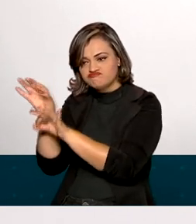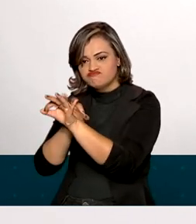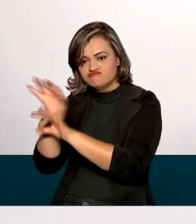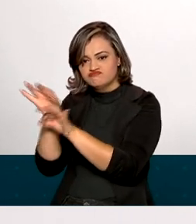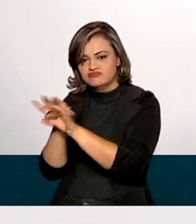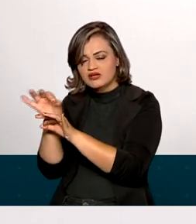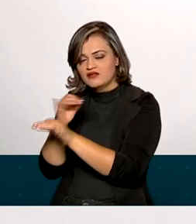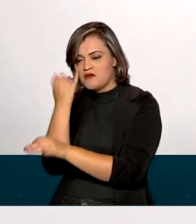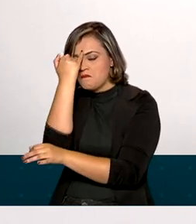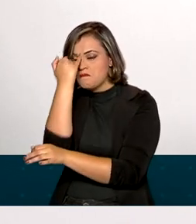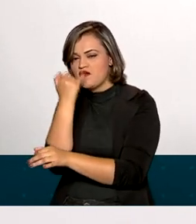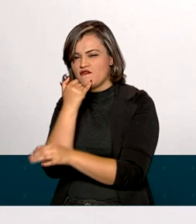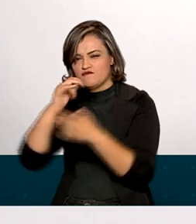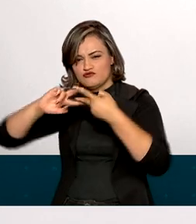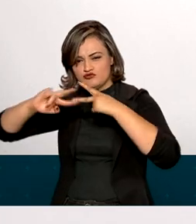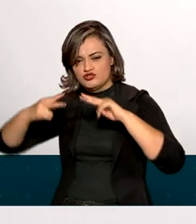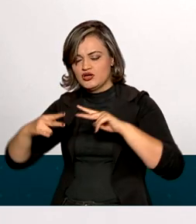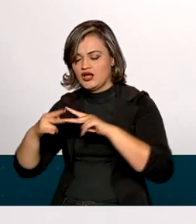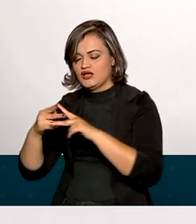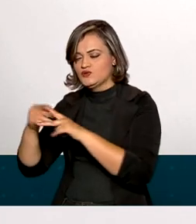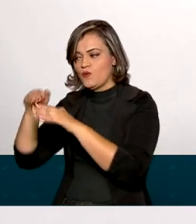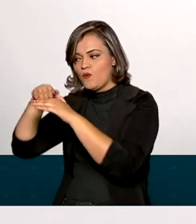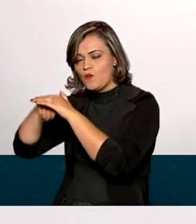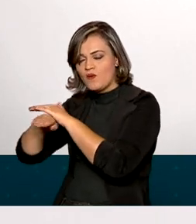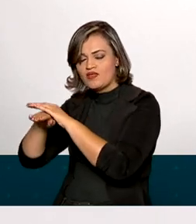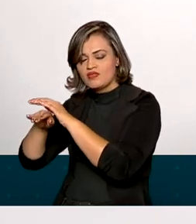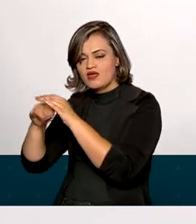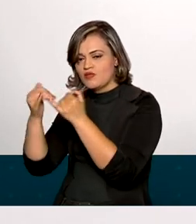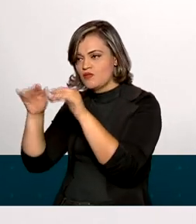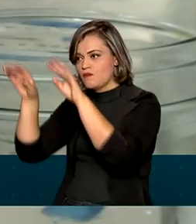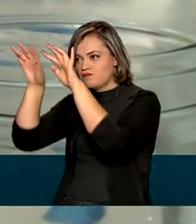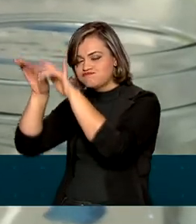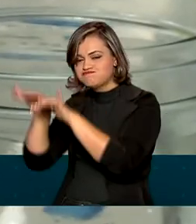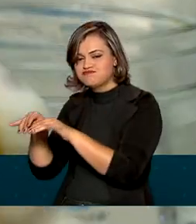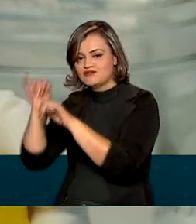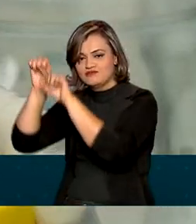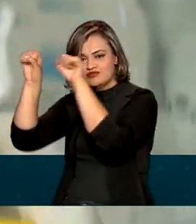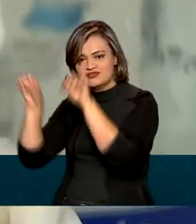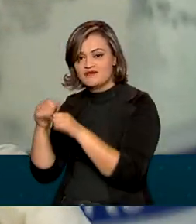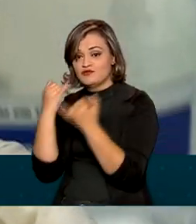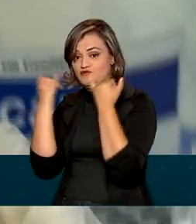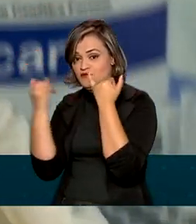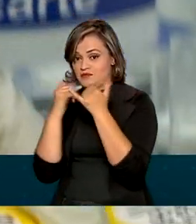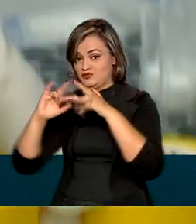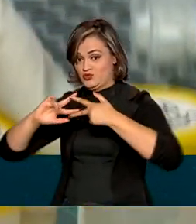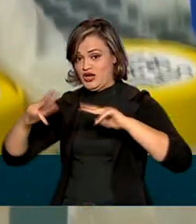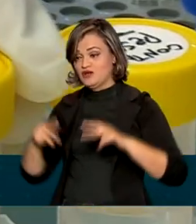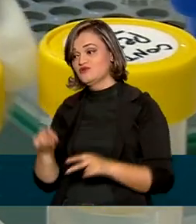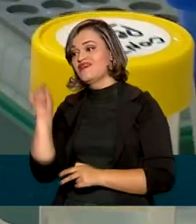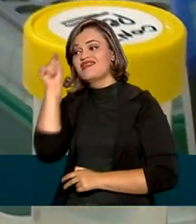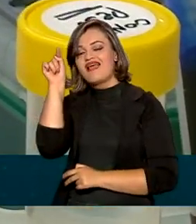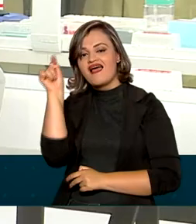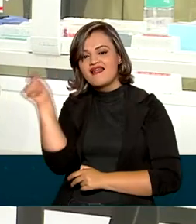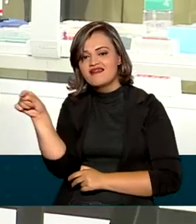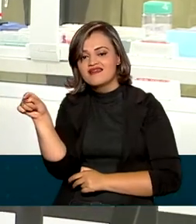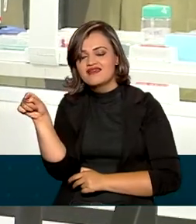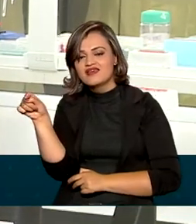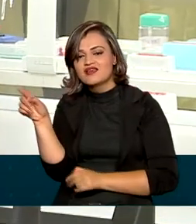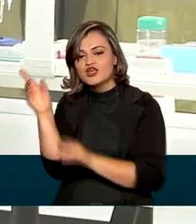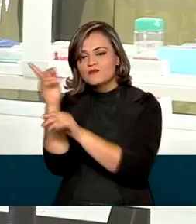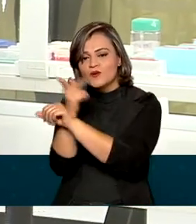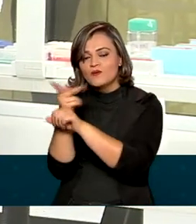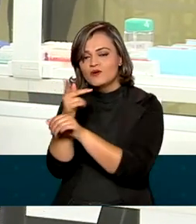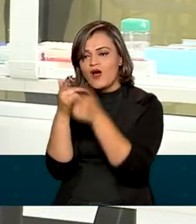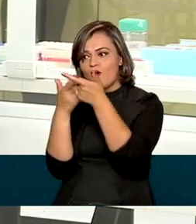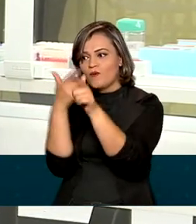vai ser obtido o perfil genético e ele vai ser inserido no Banco Nacional de Perfis Genéticos. É nesse banco que ele vai ser confrontado